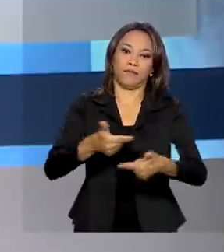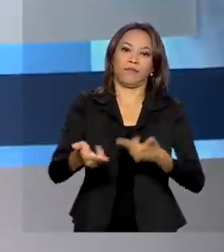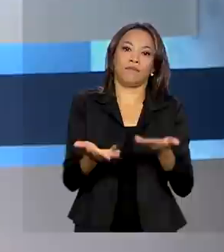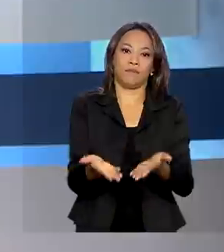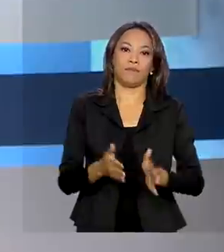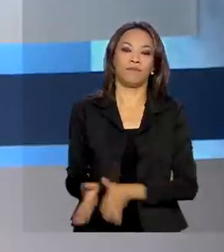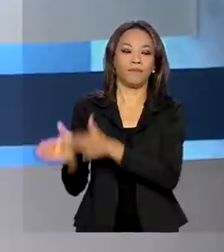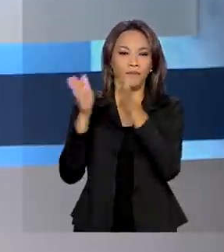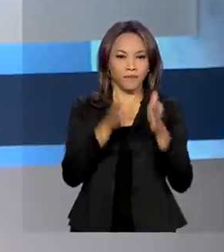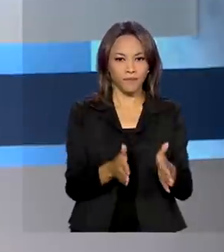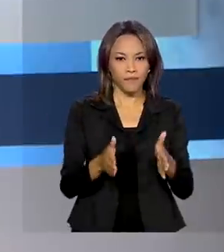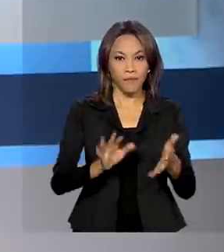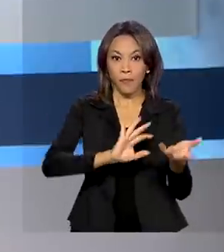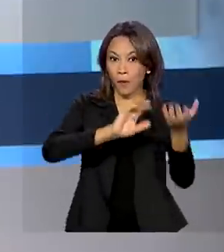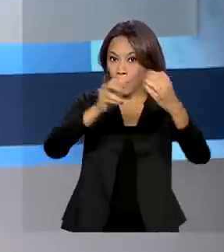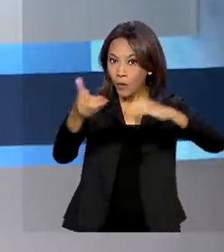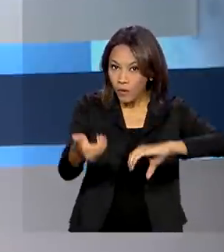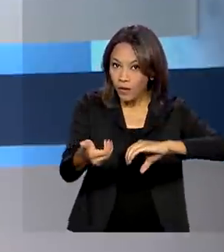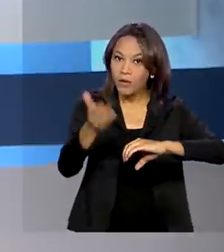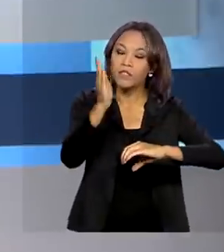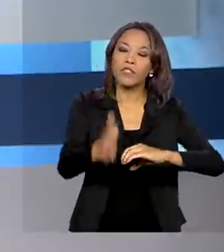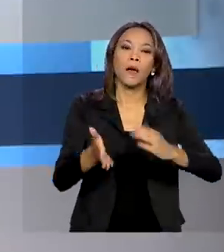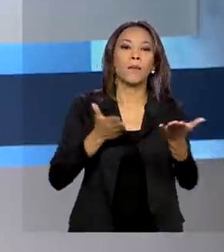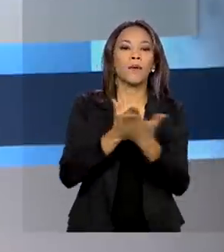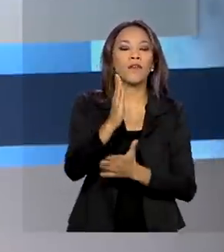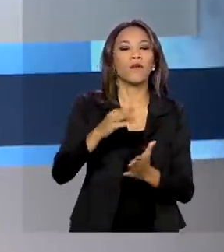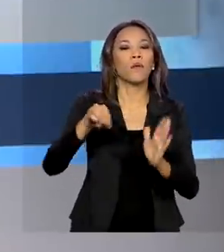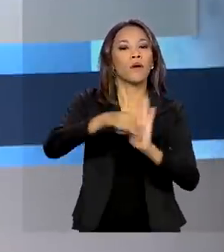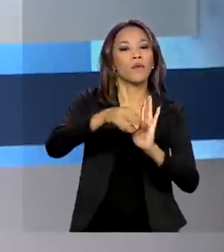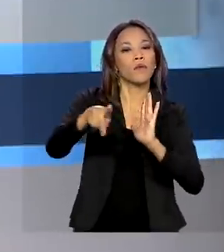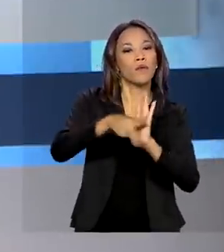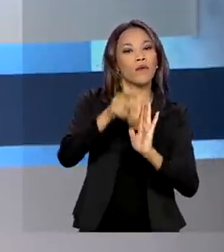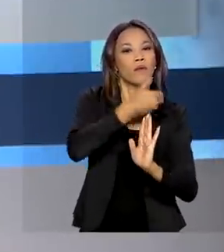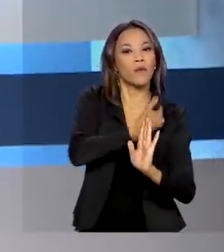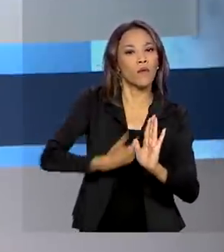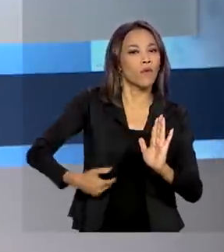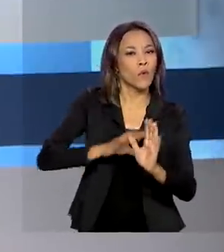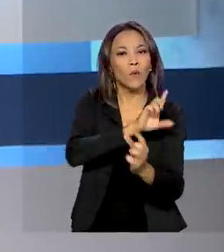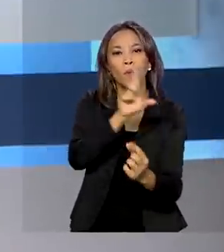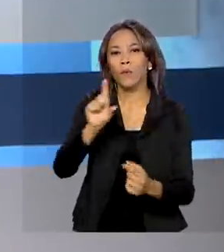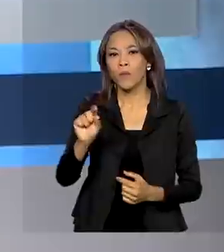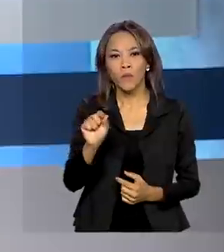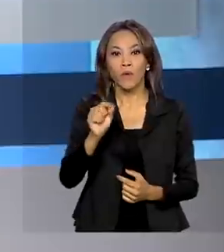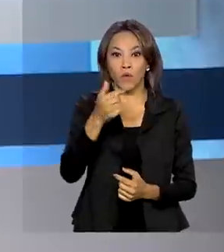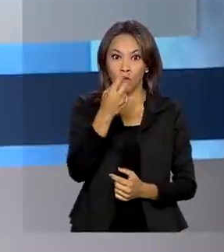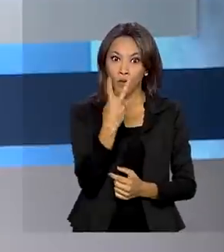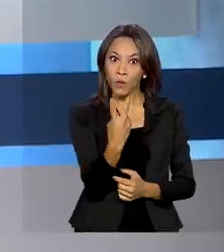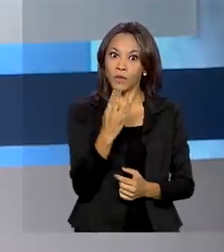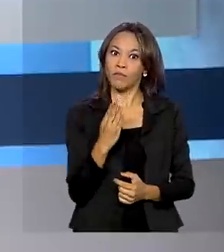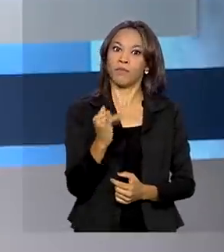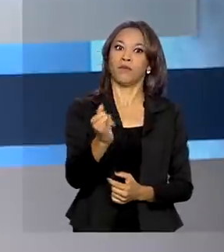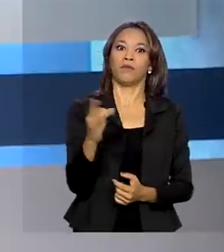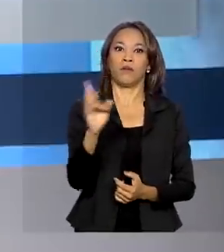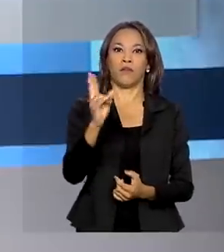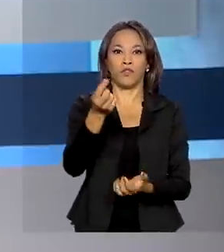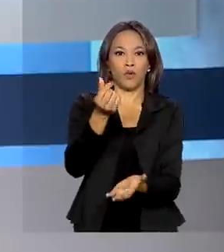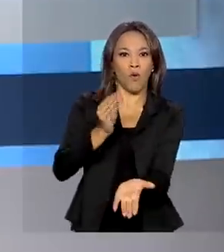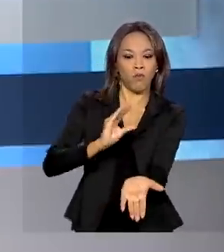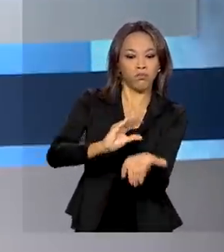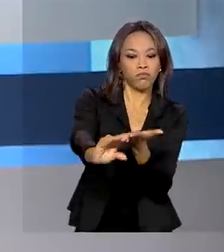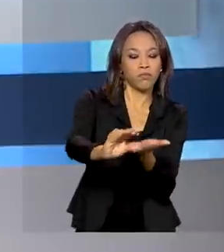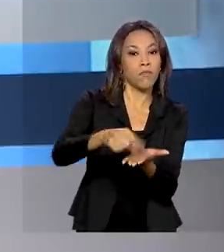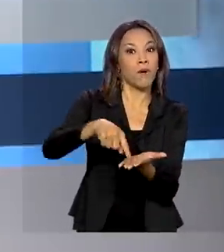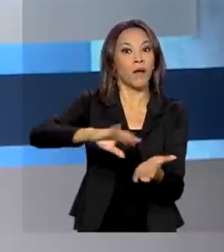O Congresso Nacional aprovou a medida provisória do governo que destina quase 2 bilhões de reais para a produção da